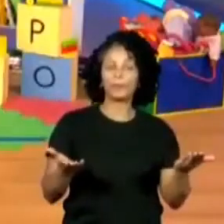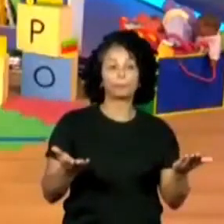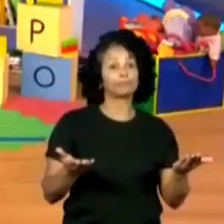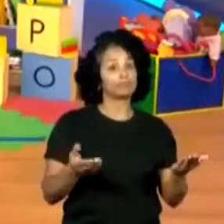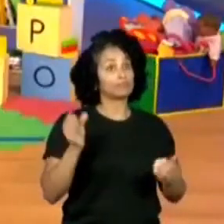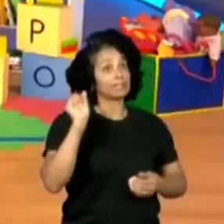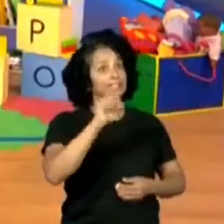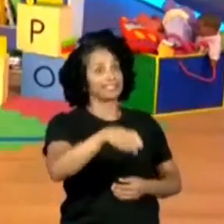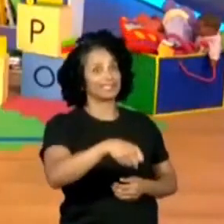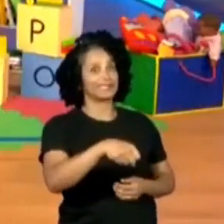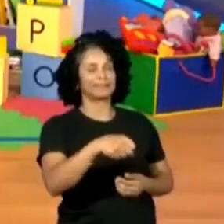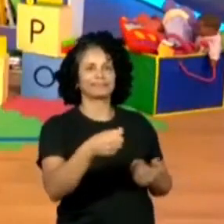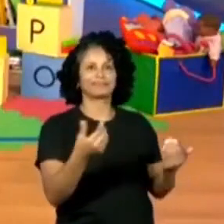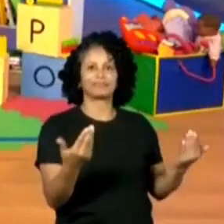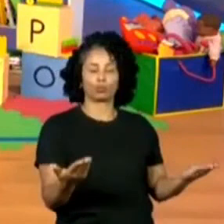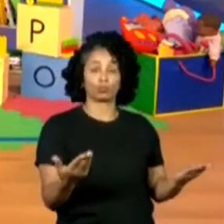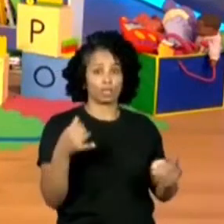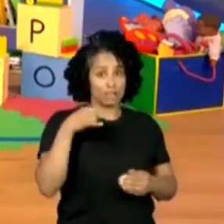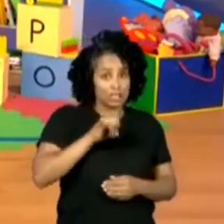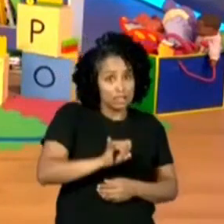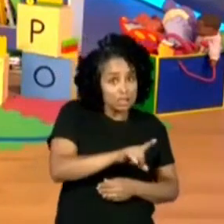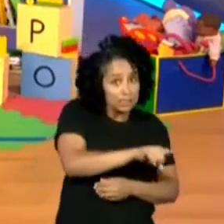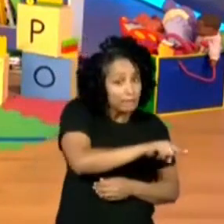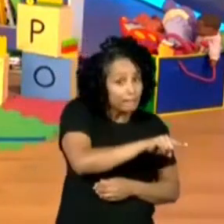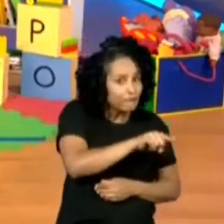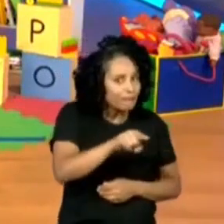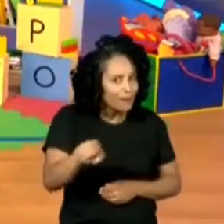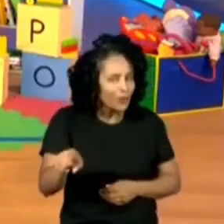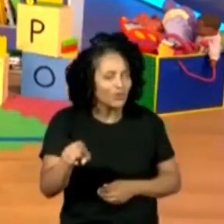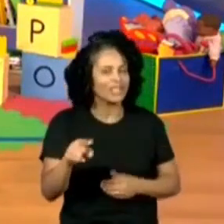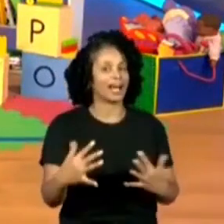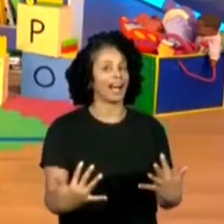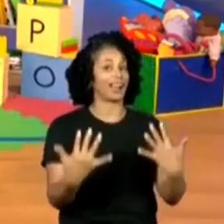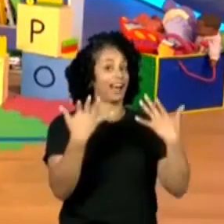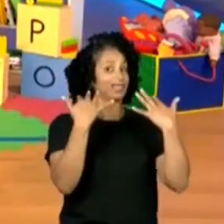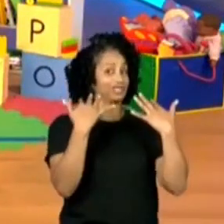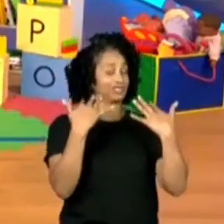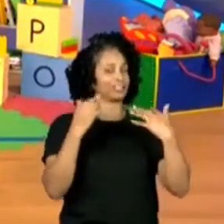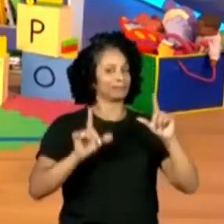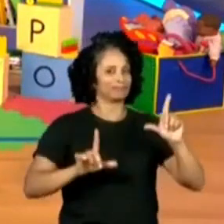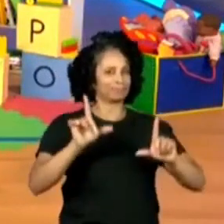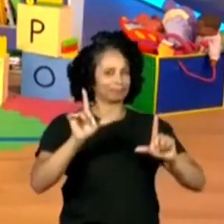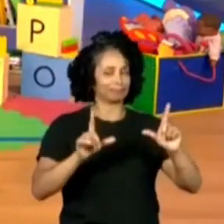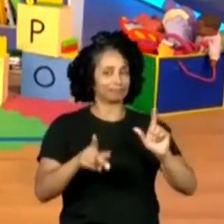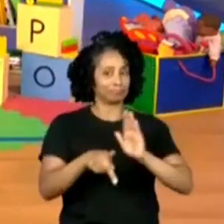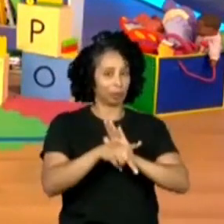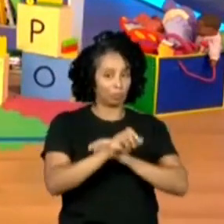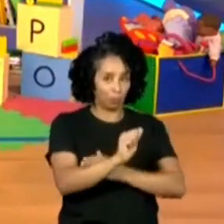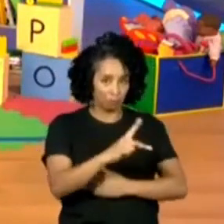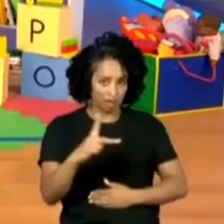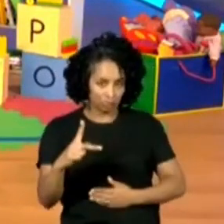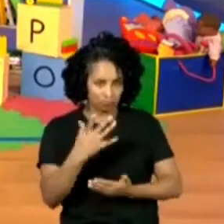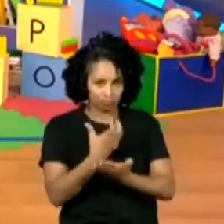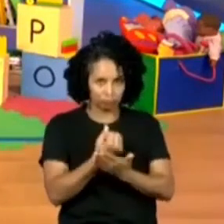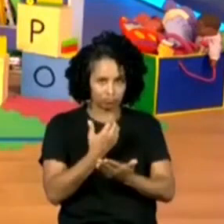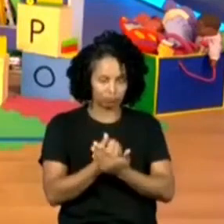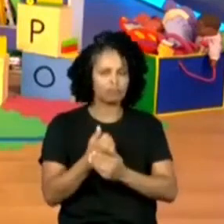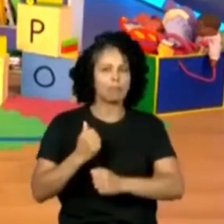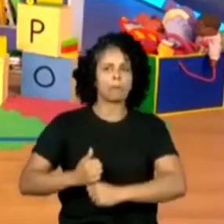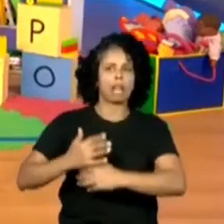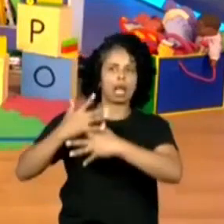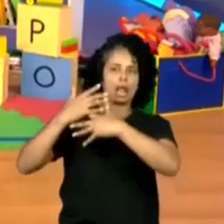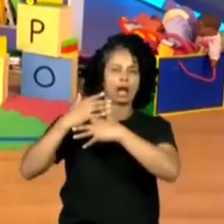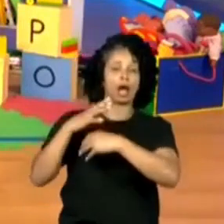para o dia de hoje. E se você, do lado daí, estiver assistindo a gente aí pelo aplicativo, manda assim para mim no chat.